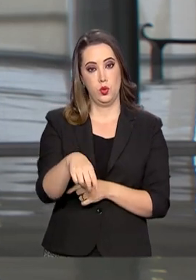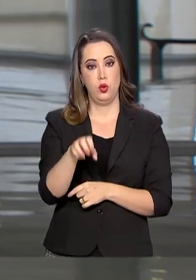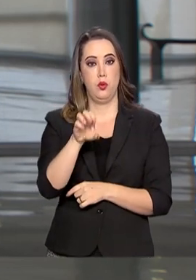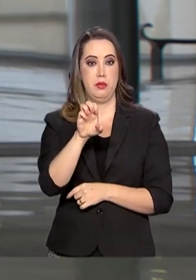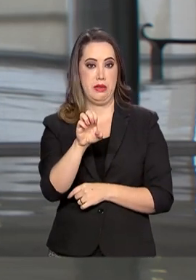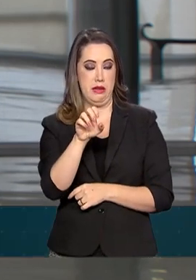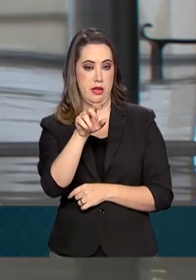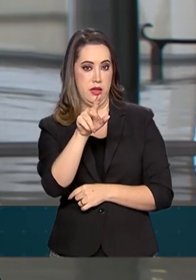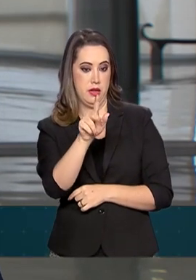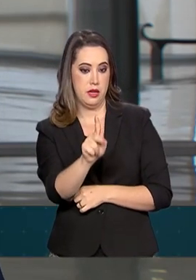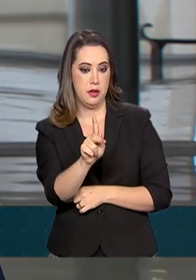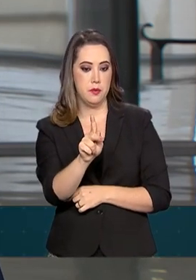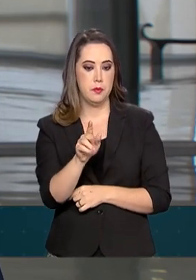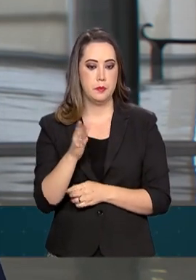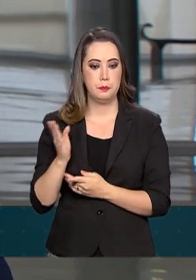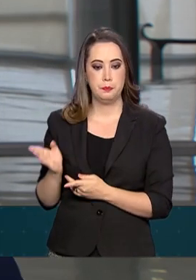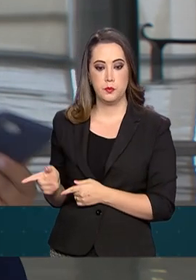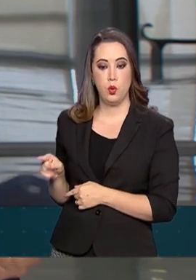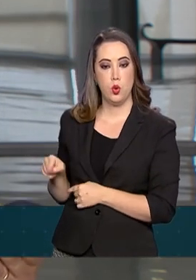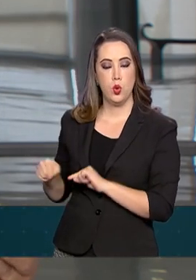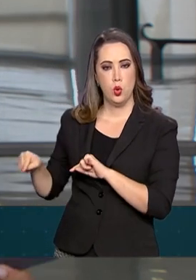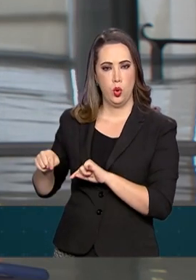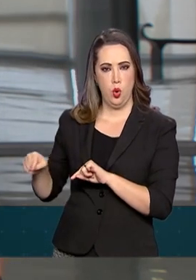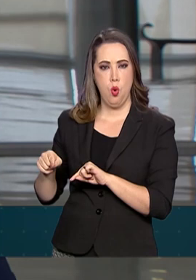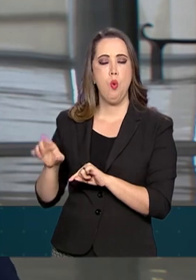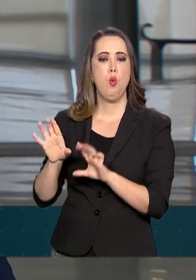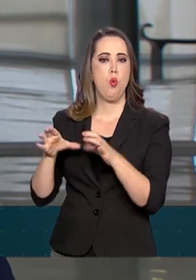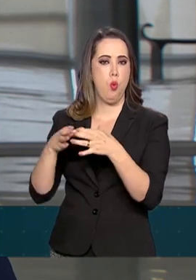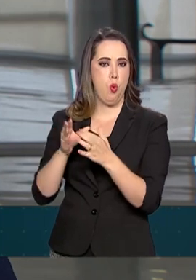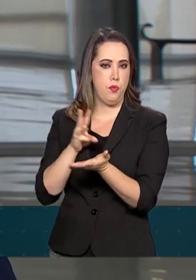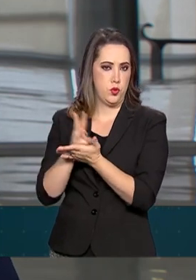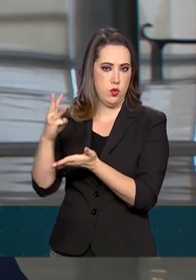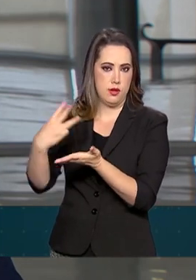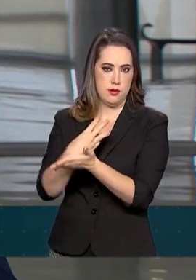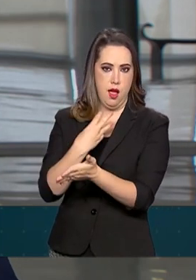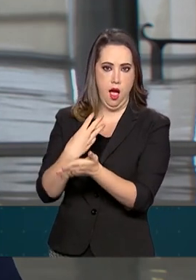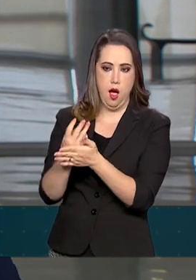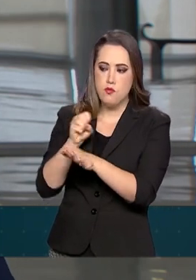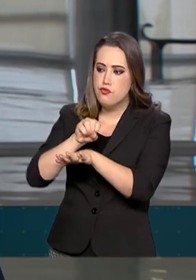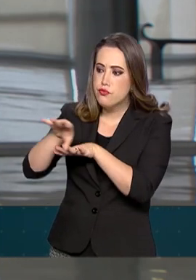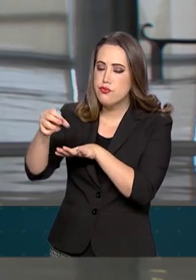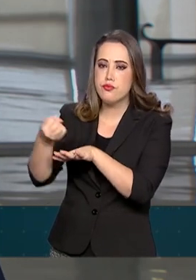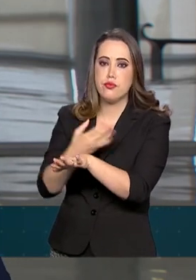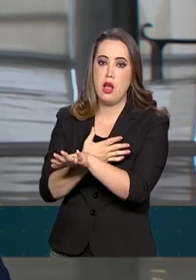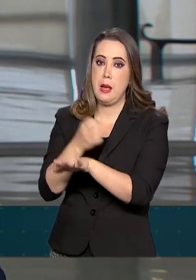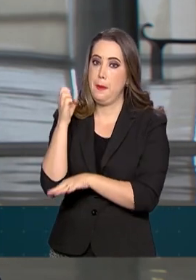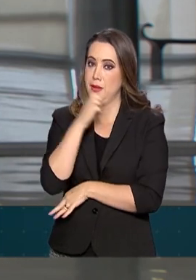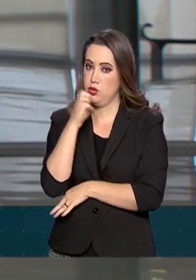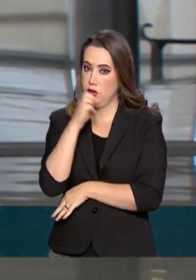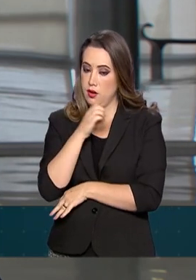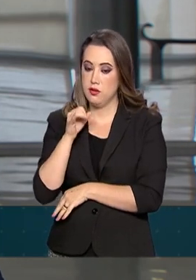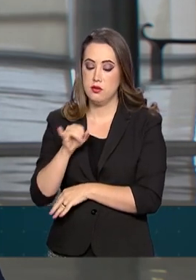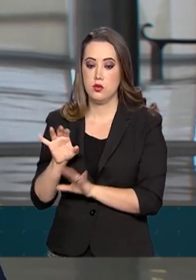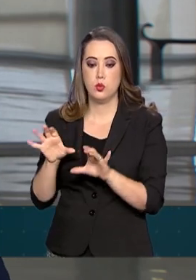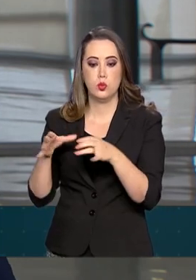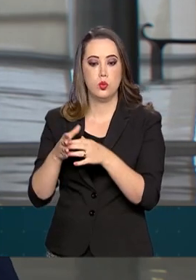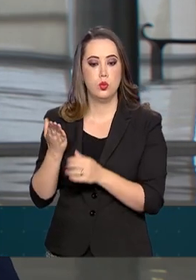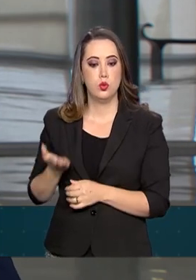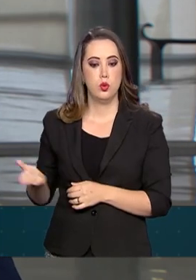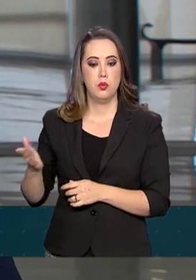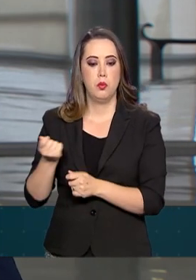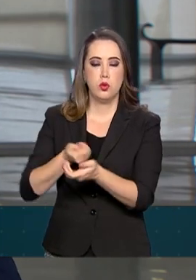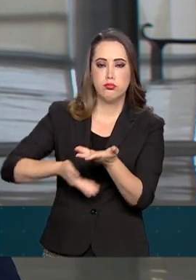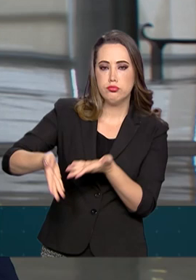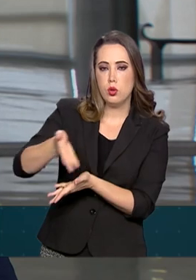-BR-Bagdá-Emergência. Embi de Embaixada, BR de Brasil, Bagdá-Emergência. E a partir desse grupo vai ser possível